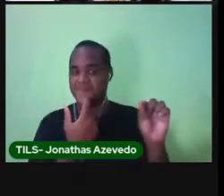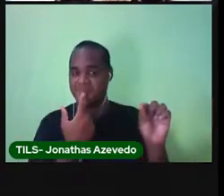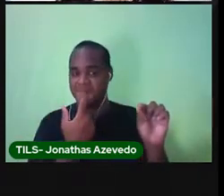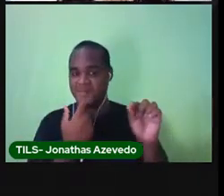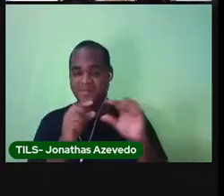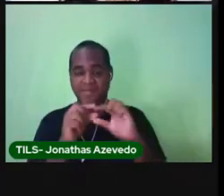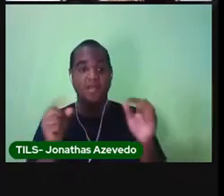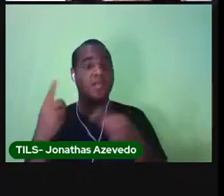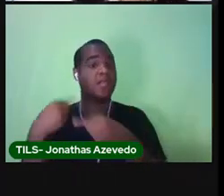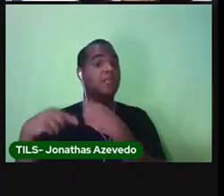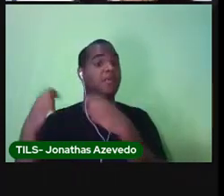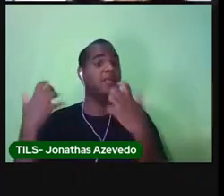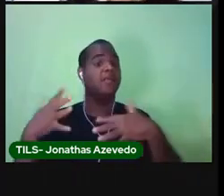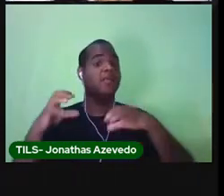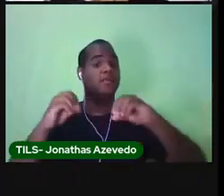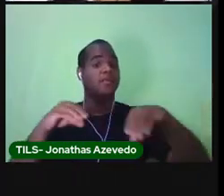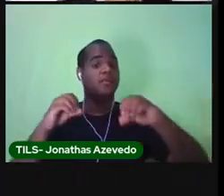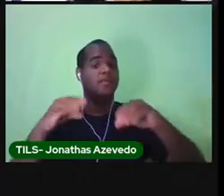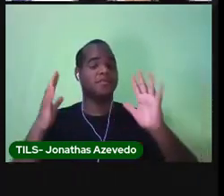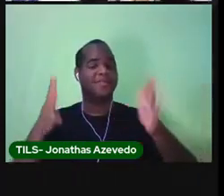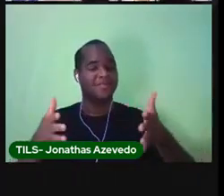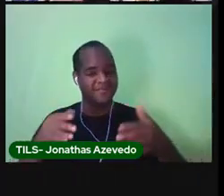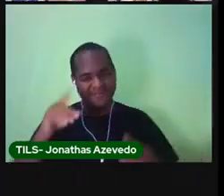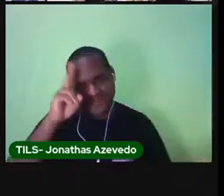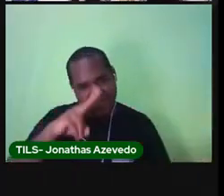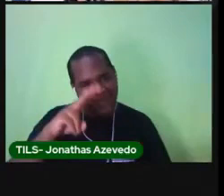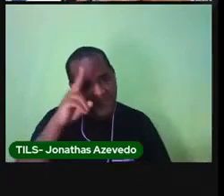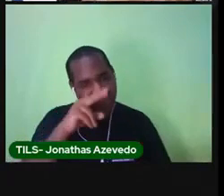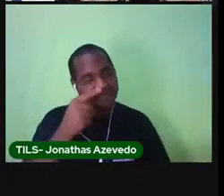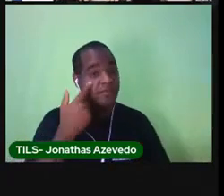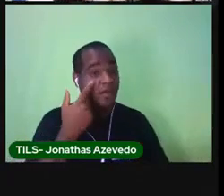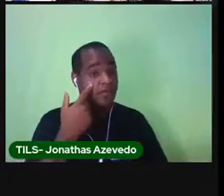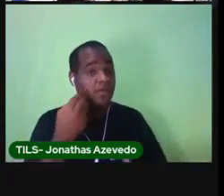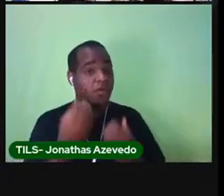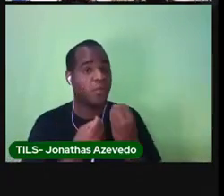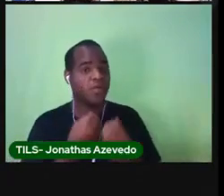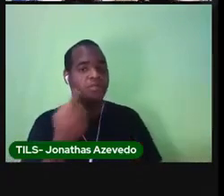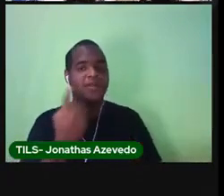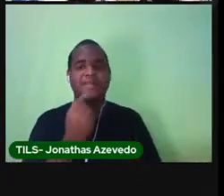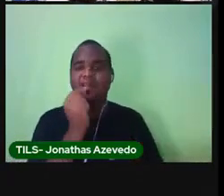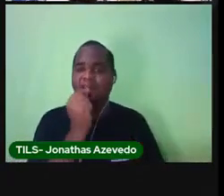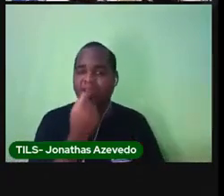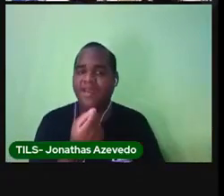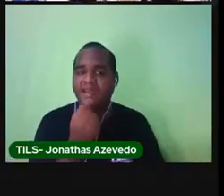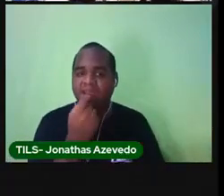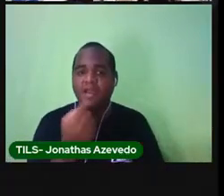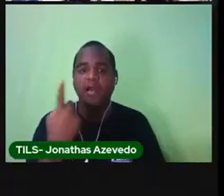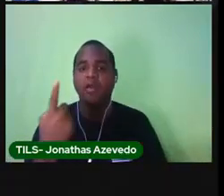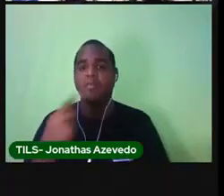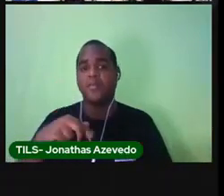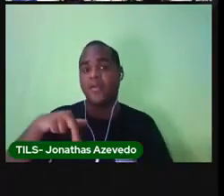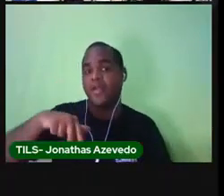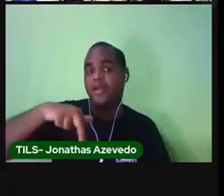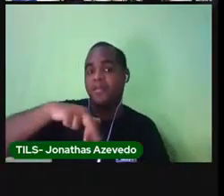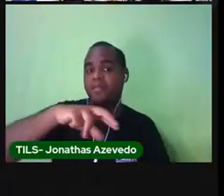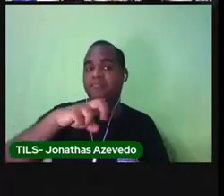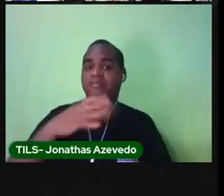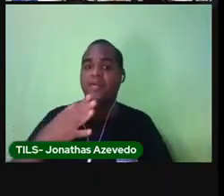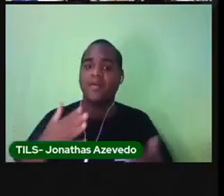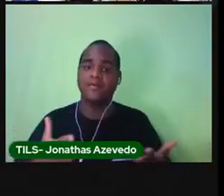na aula passada. Lembra? Olha só. O primeiro dente, o primeiro passo, o